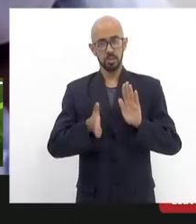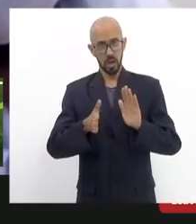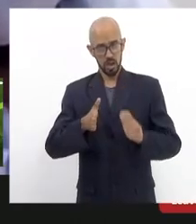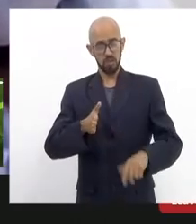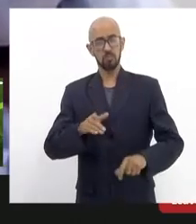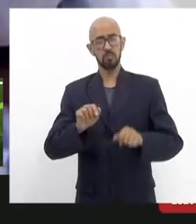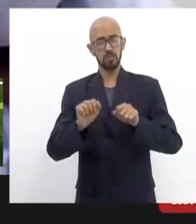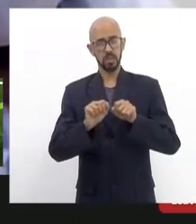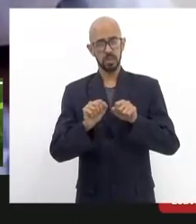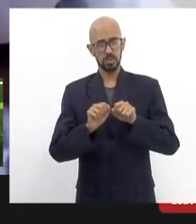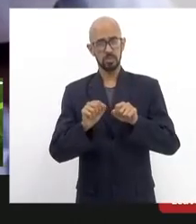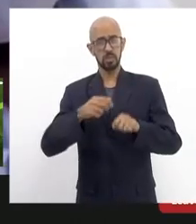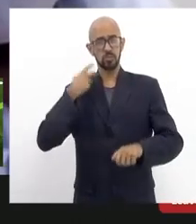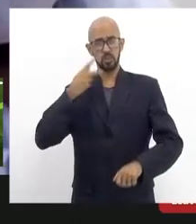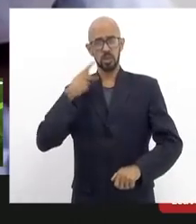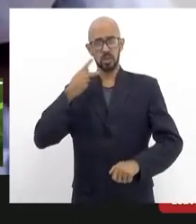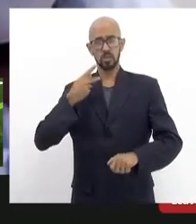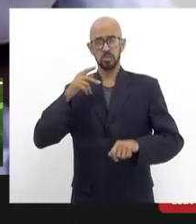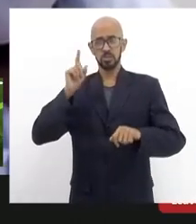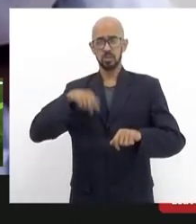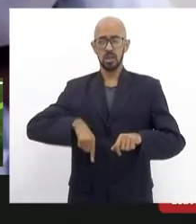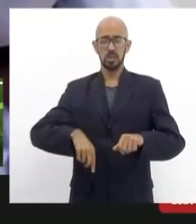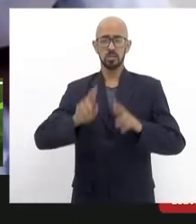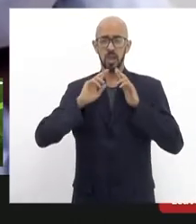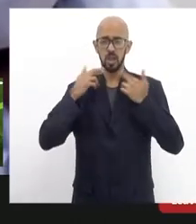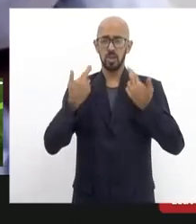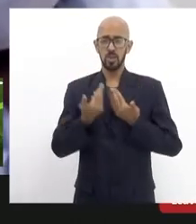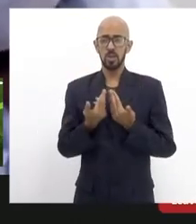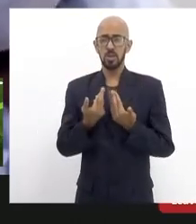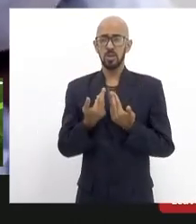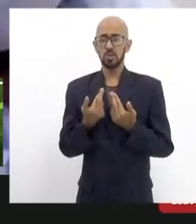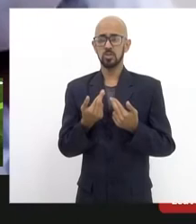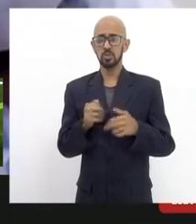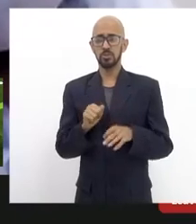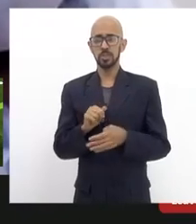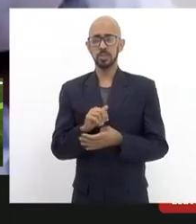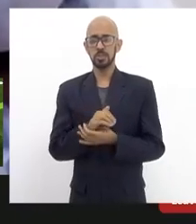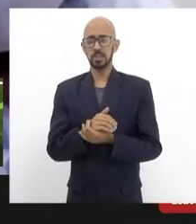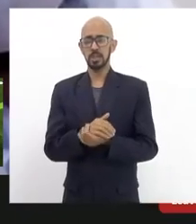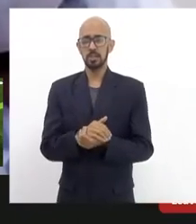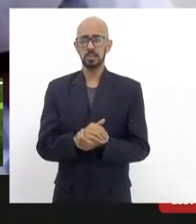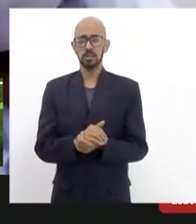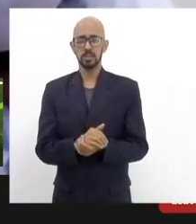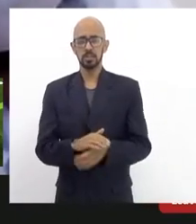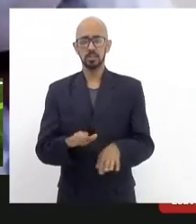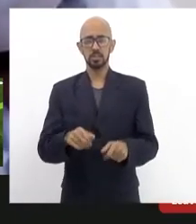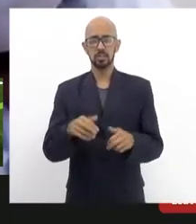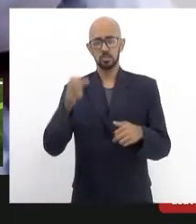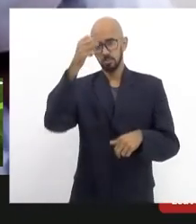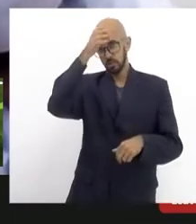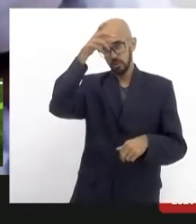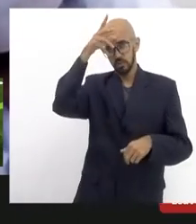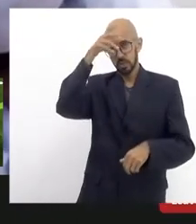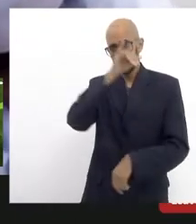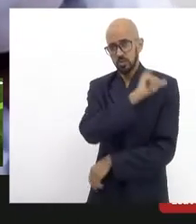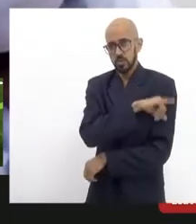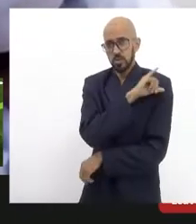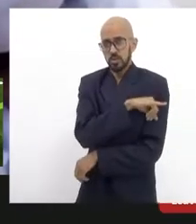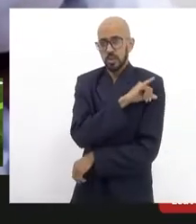feita pelos vereadores que é dessa reunião que deva existir por exemplo com o prefeito da cidade do Rio de Janeiro